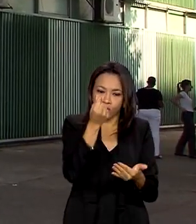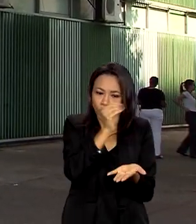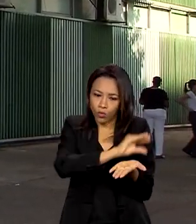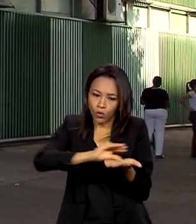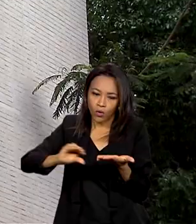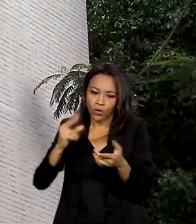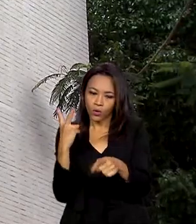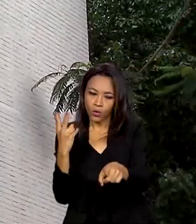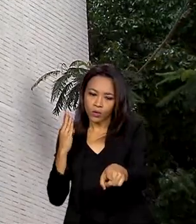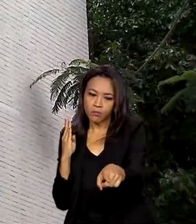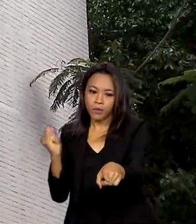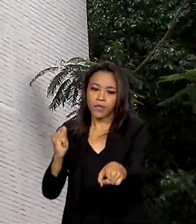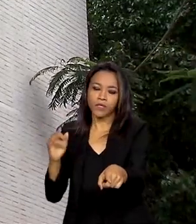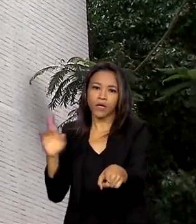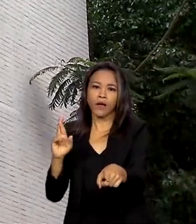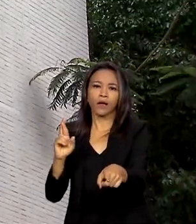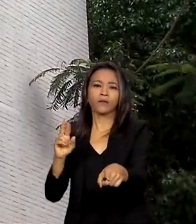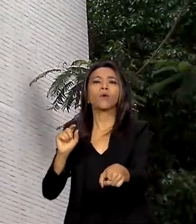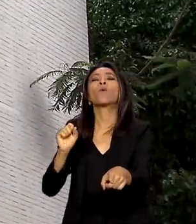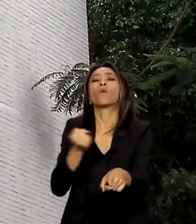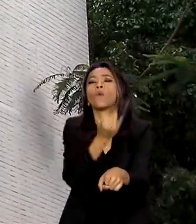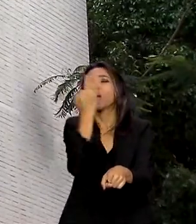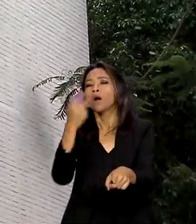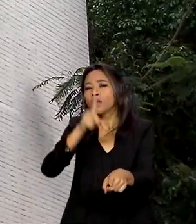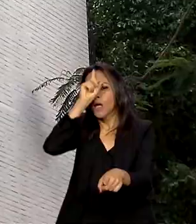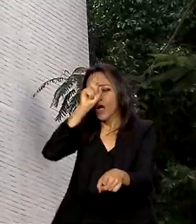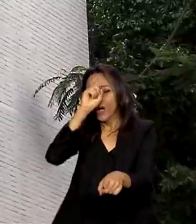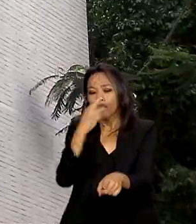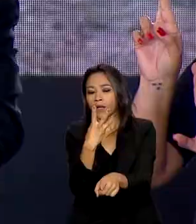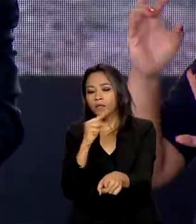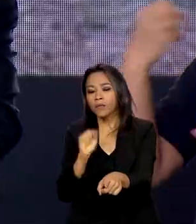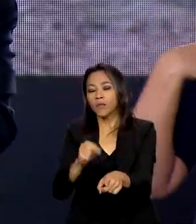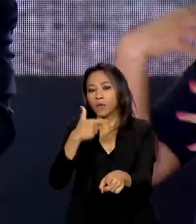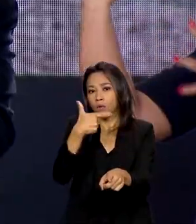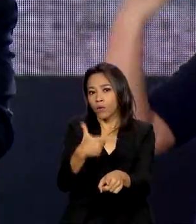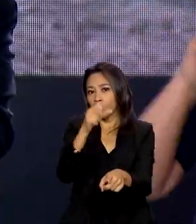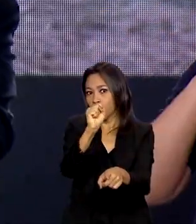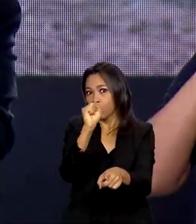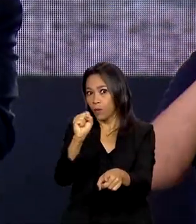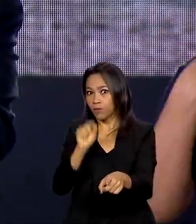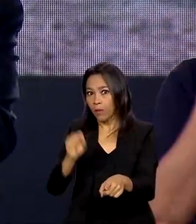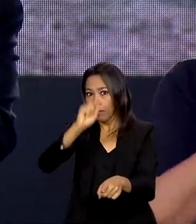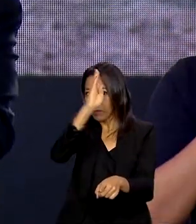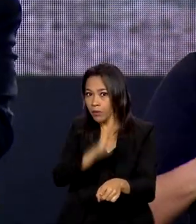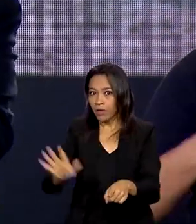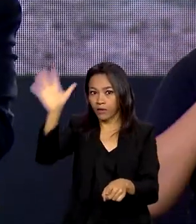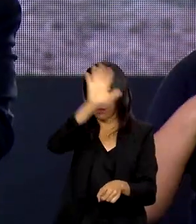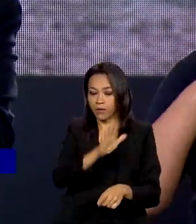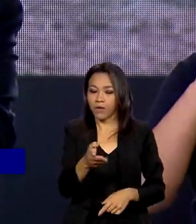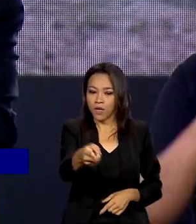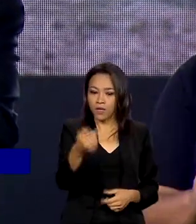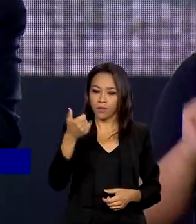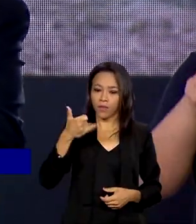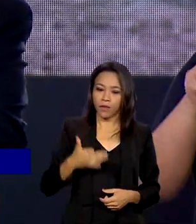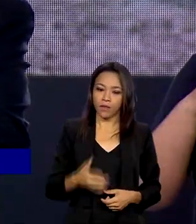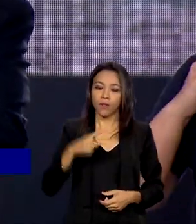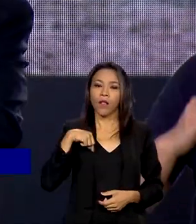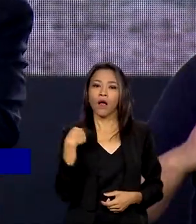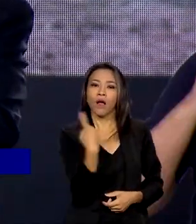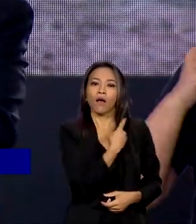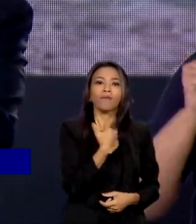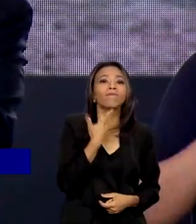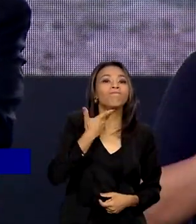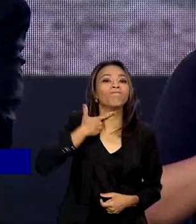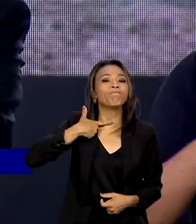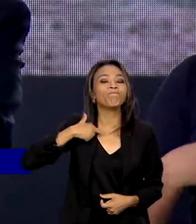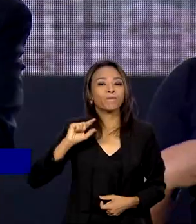para mais de 3.200 instituições de todo o país. Nosso desejo é que possamos evoluir junto